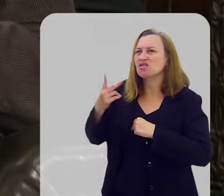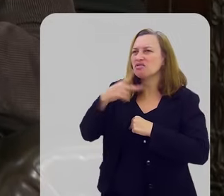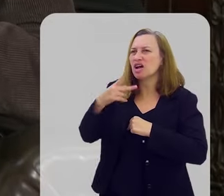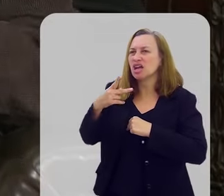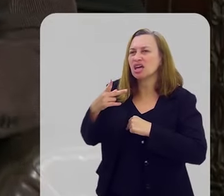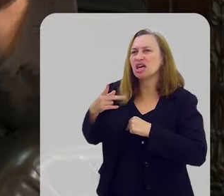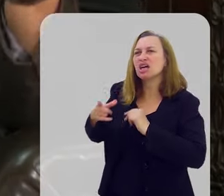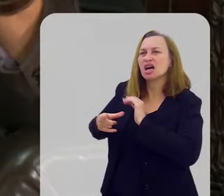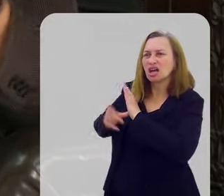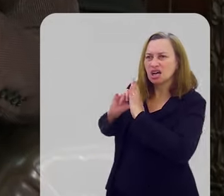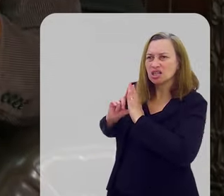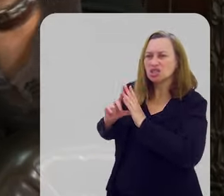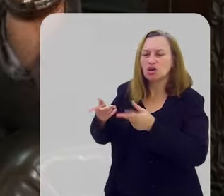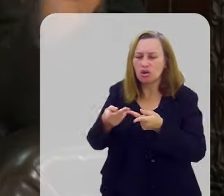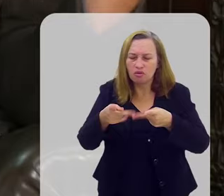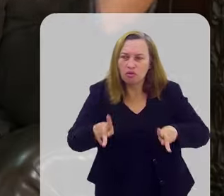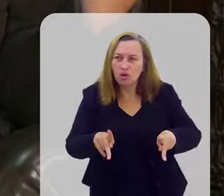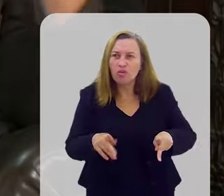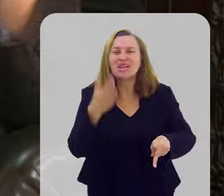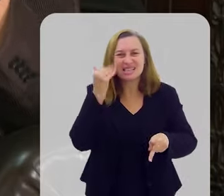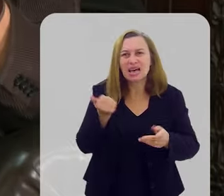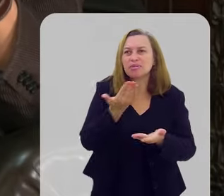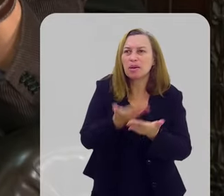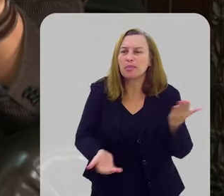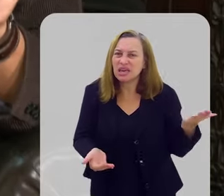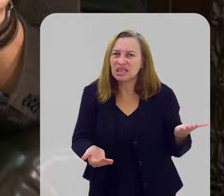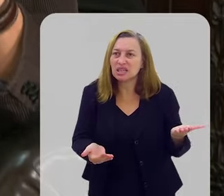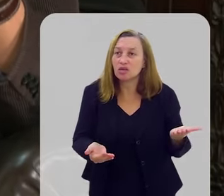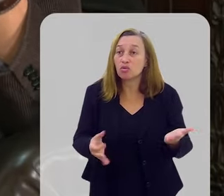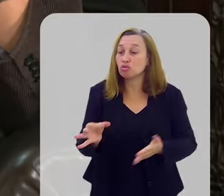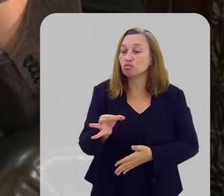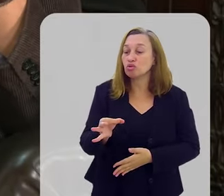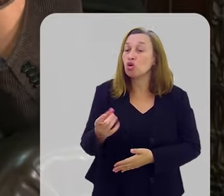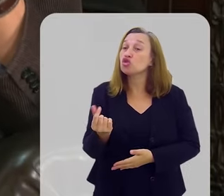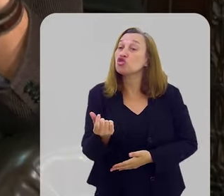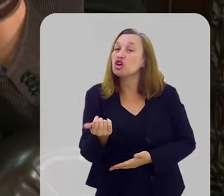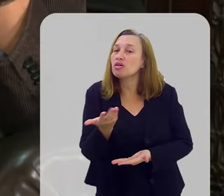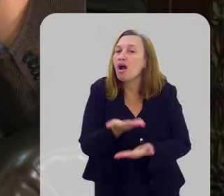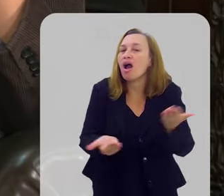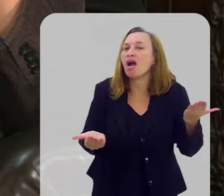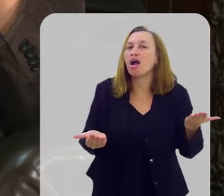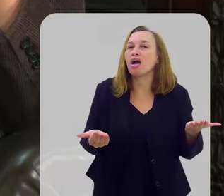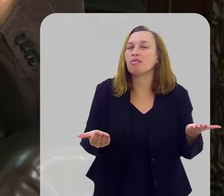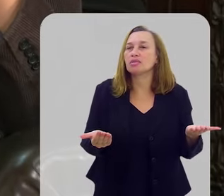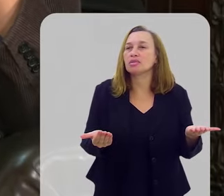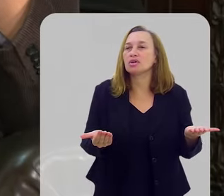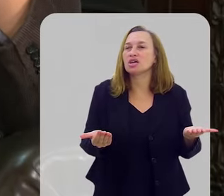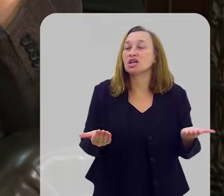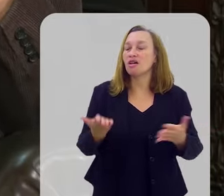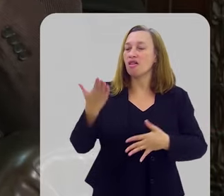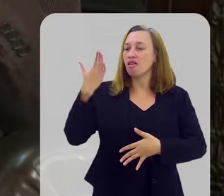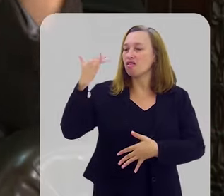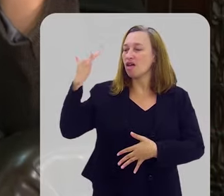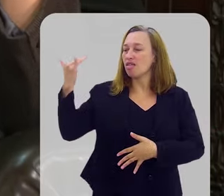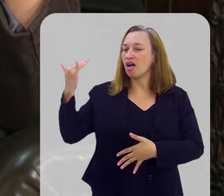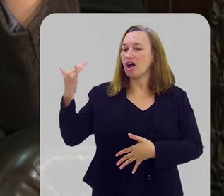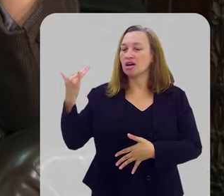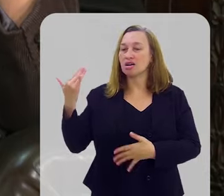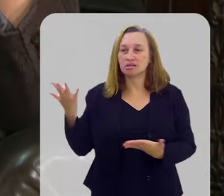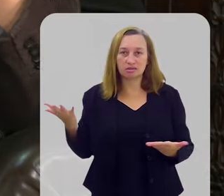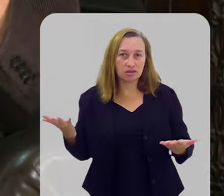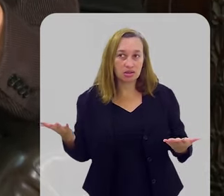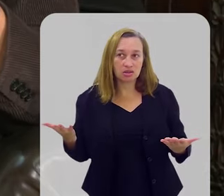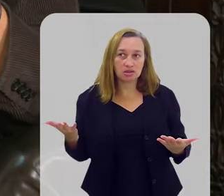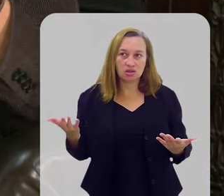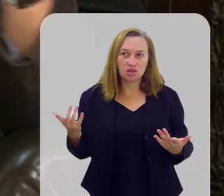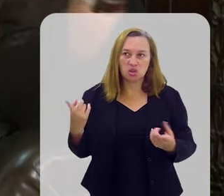bem, uma coisa é de Deus. O filho pródigo sabe que está perdido quando a grana termina. O cara teve muito fama, muita fama.